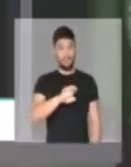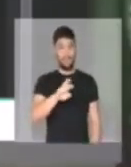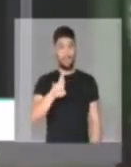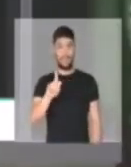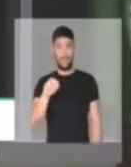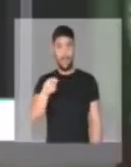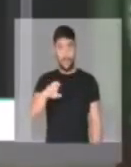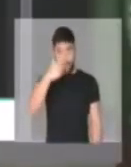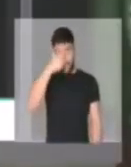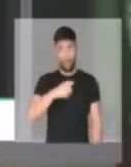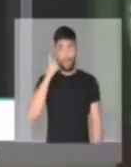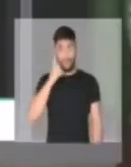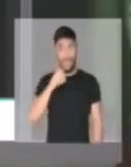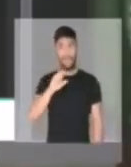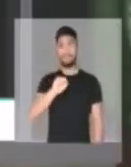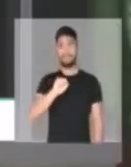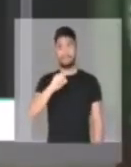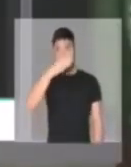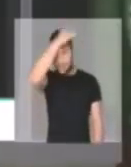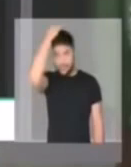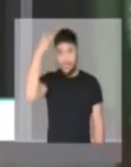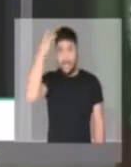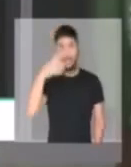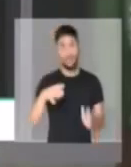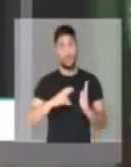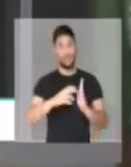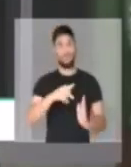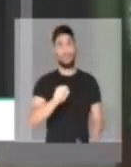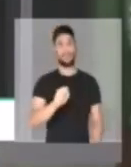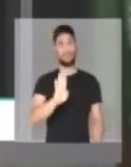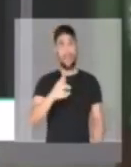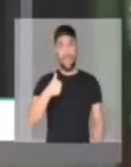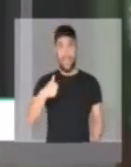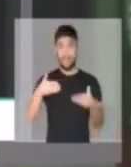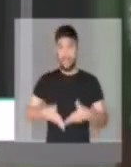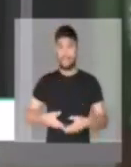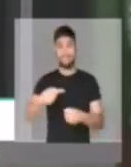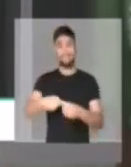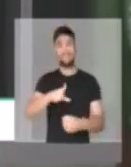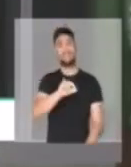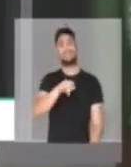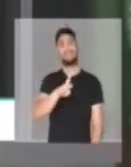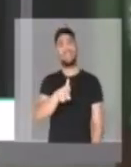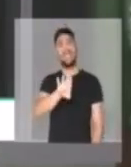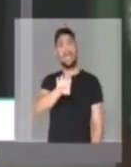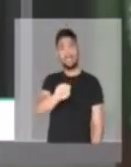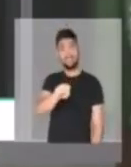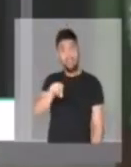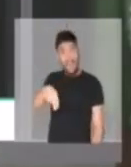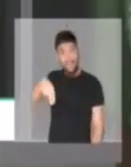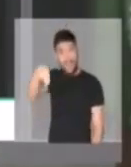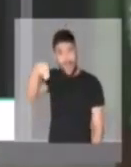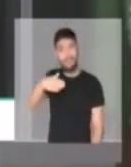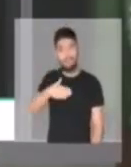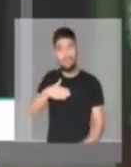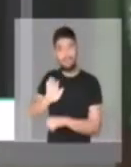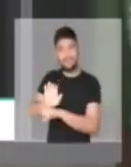sou deputado federal pelo Espírito Santo, pelo partido PSB, e eu venho de Linhares, uma cidade ao norte do Espírito Santo.